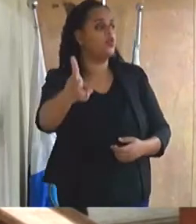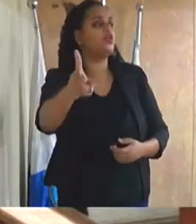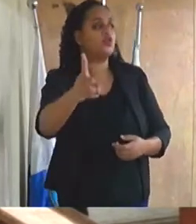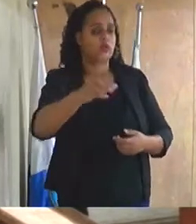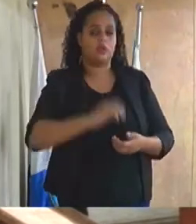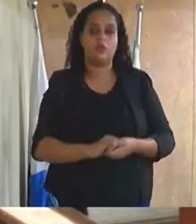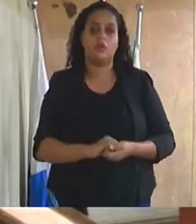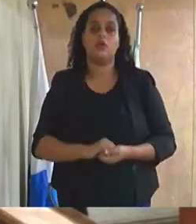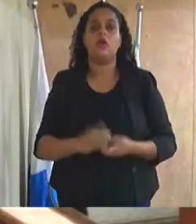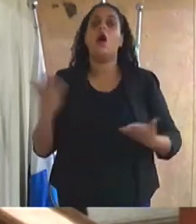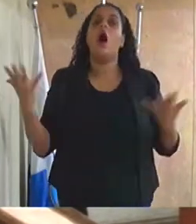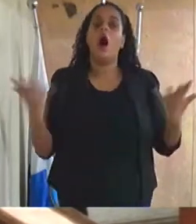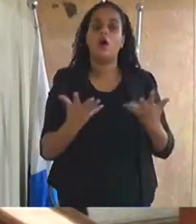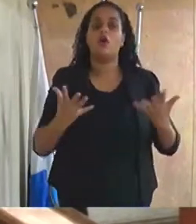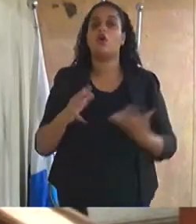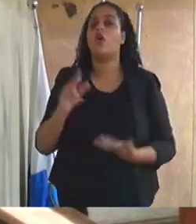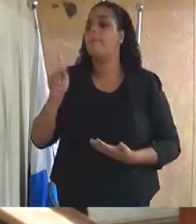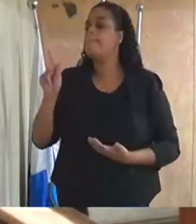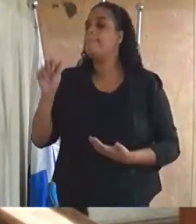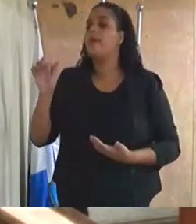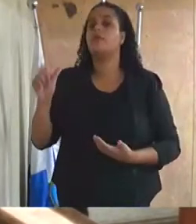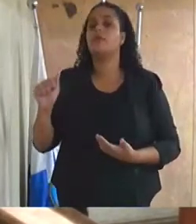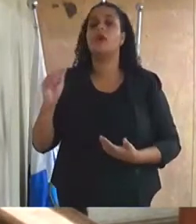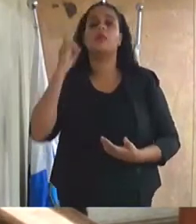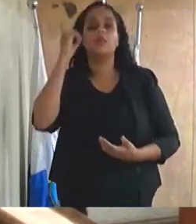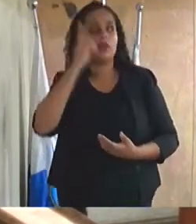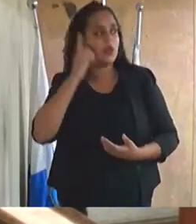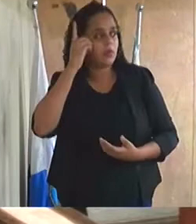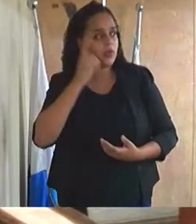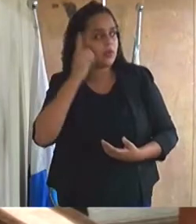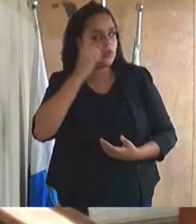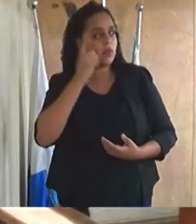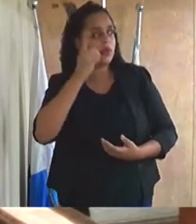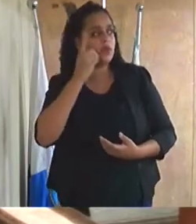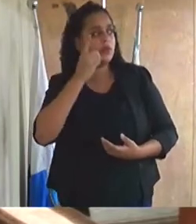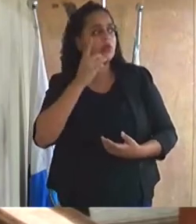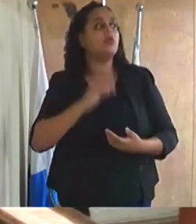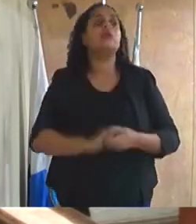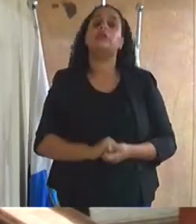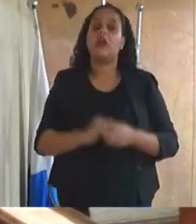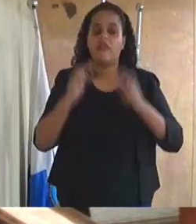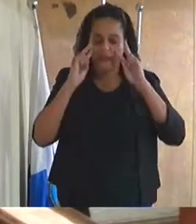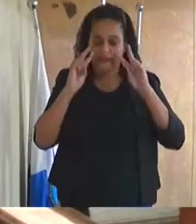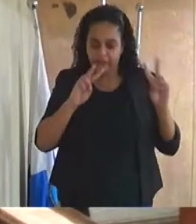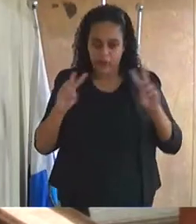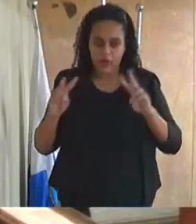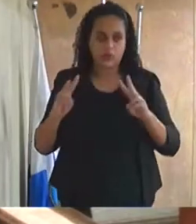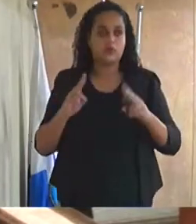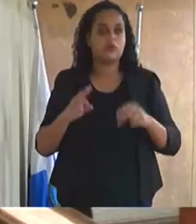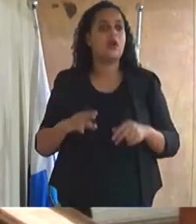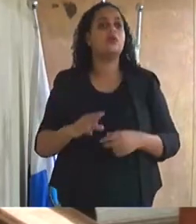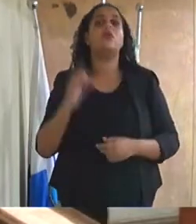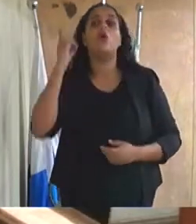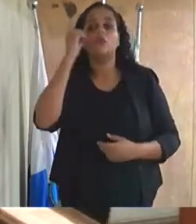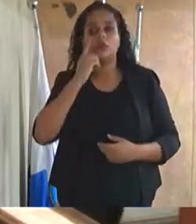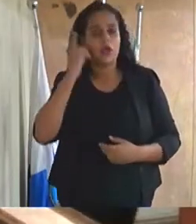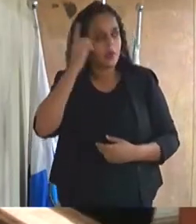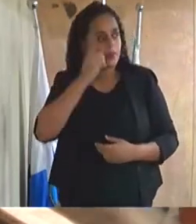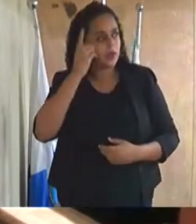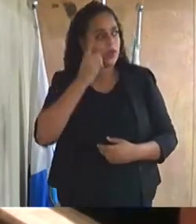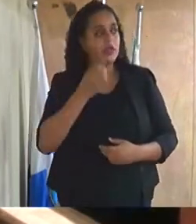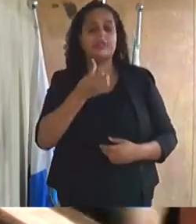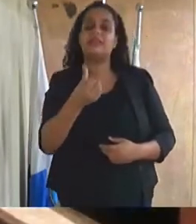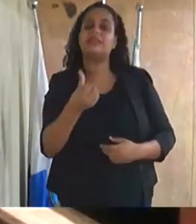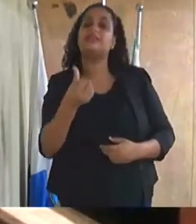agora um parlamentar, um deputado estadual atuante, tendo em vista que ele foi um dos deputados, dos 69